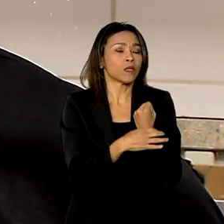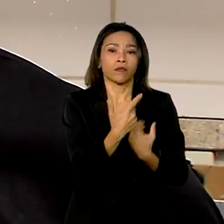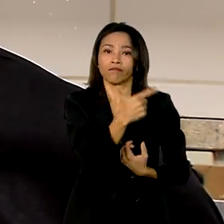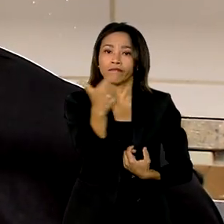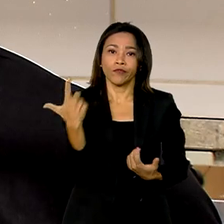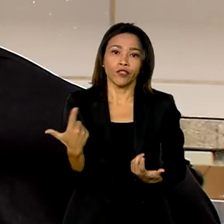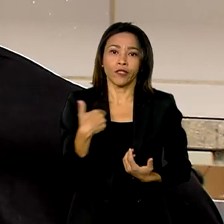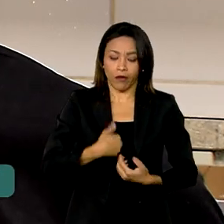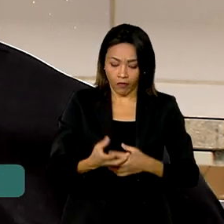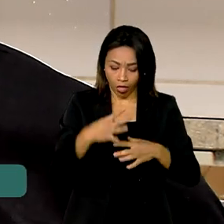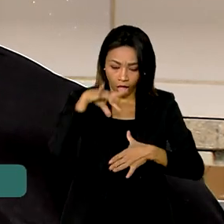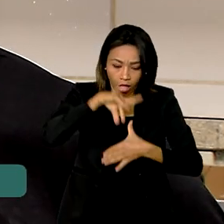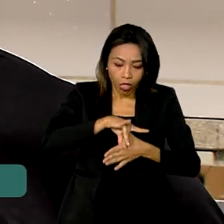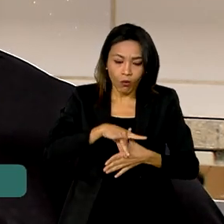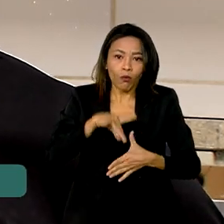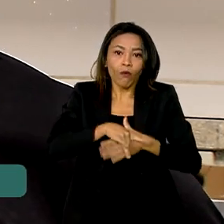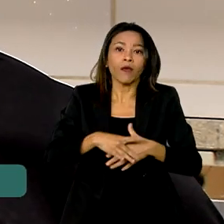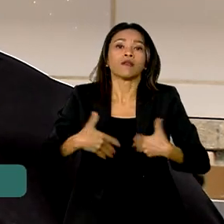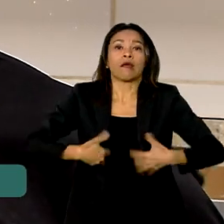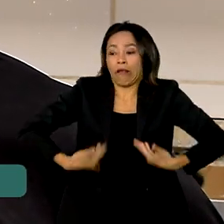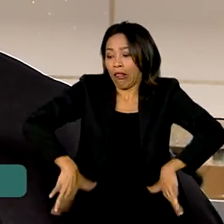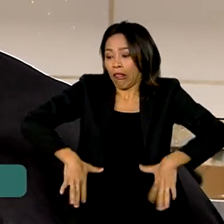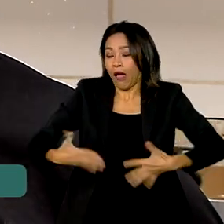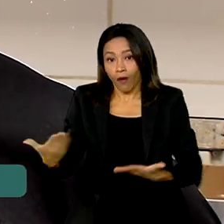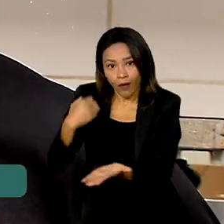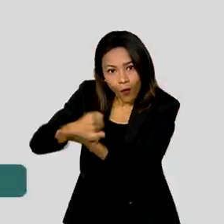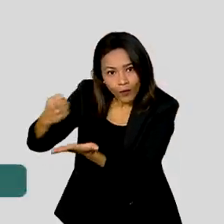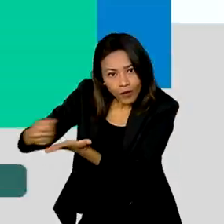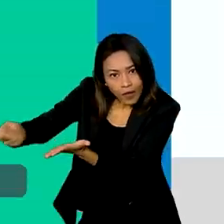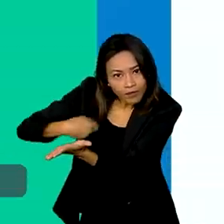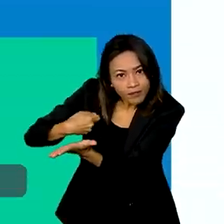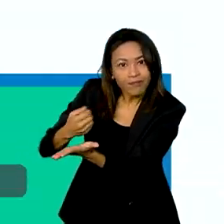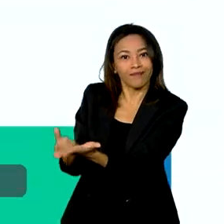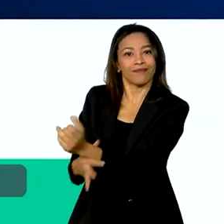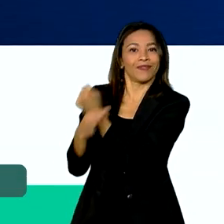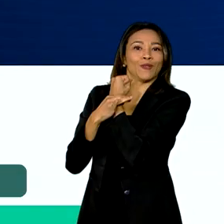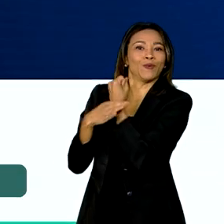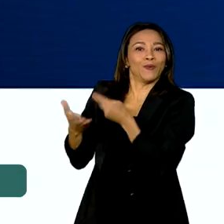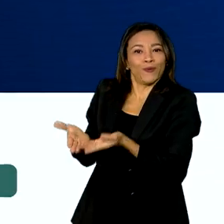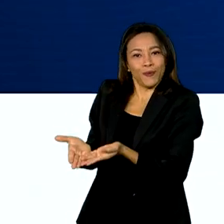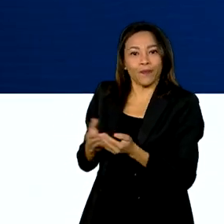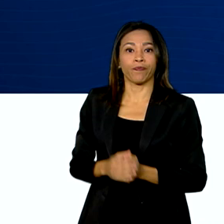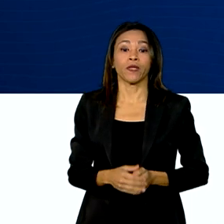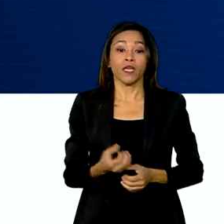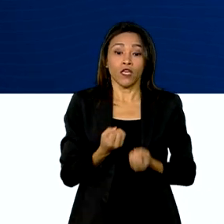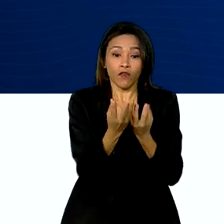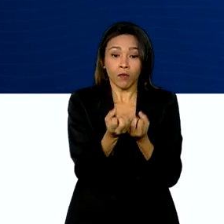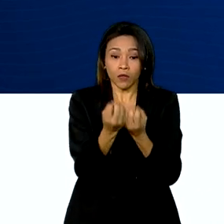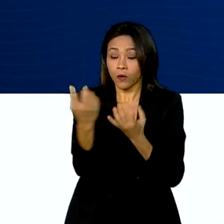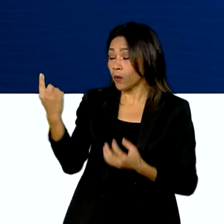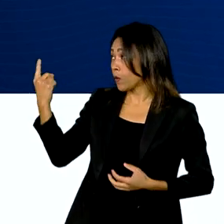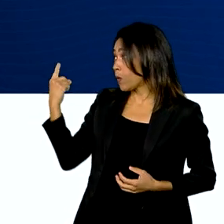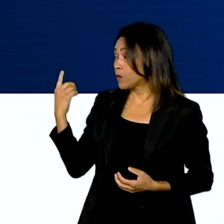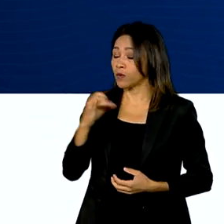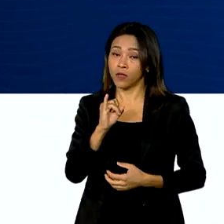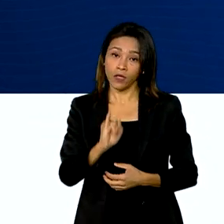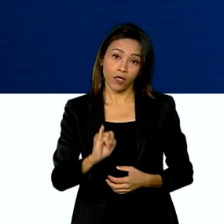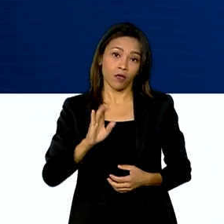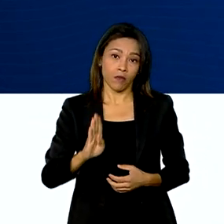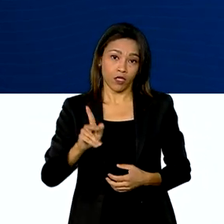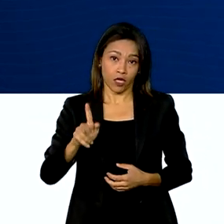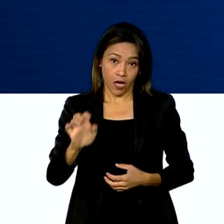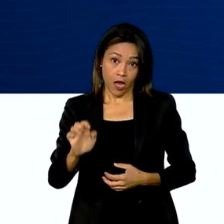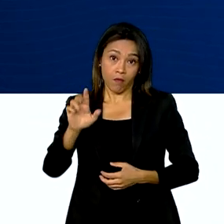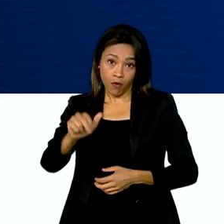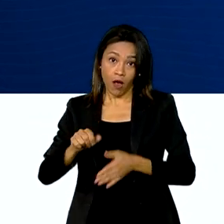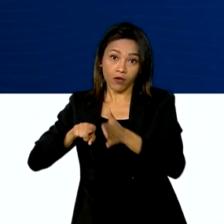dar doença, alguma coisa. Tu tá na mão agora fechado, não, tu tem garantia. Dados divulgados pelo IBGE, com base na Pesquisa Nacional